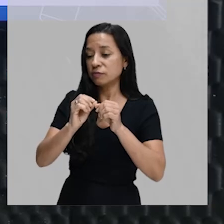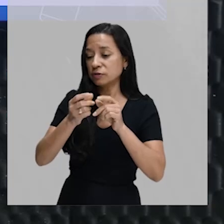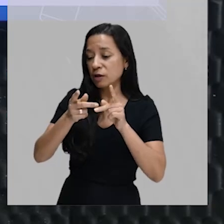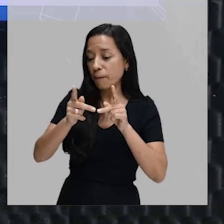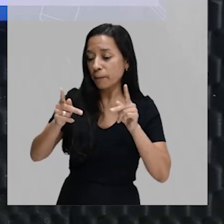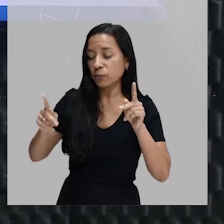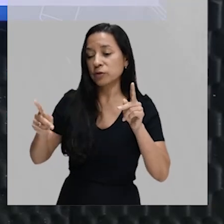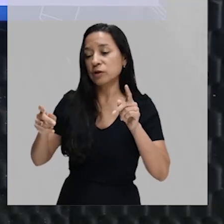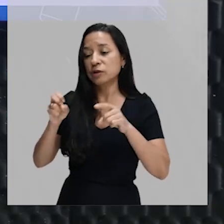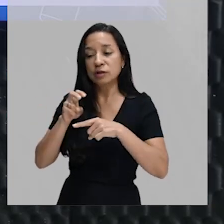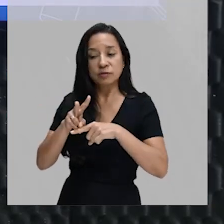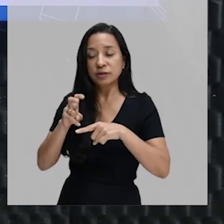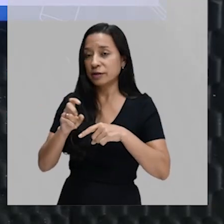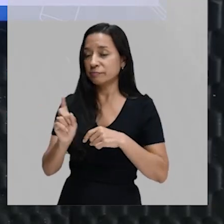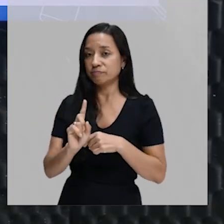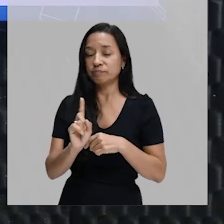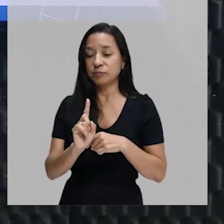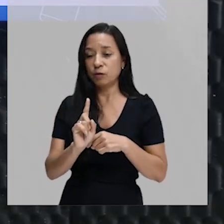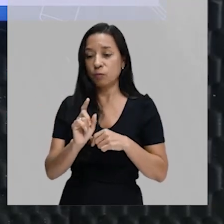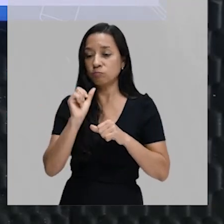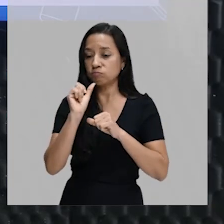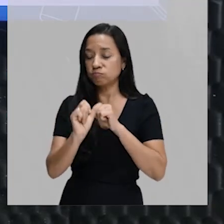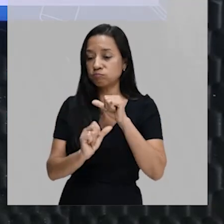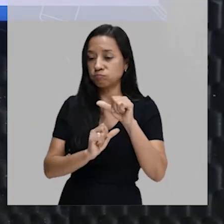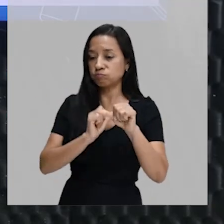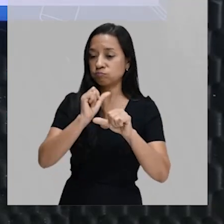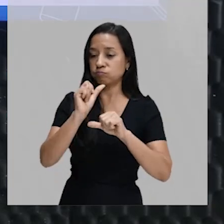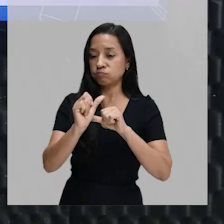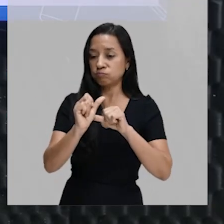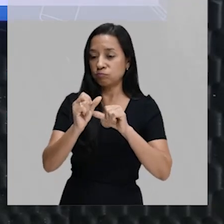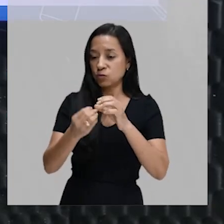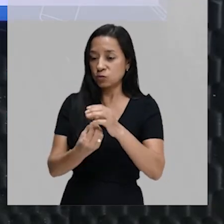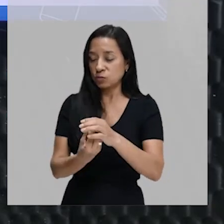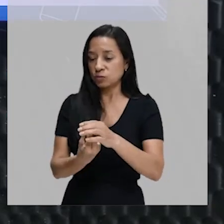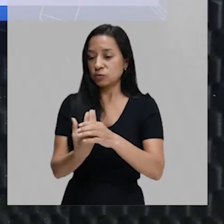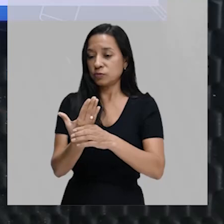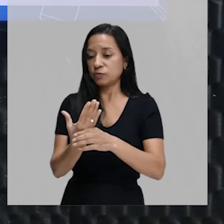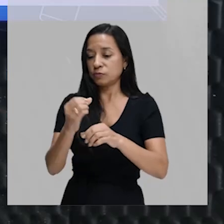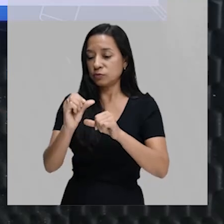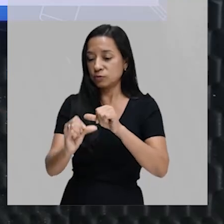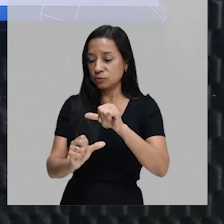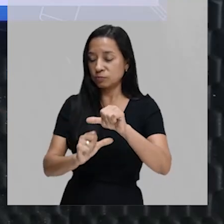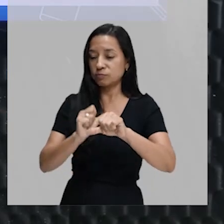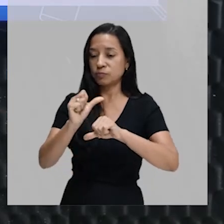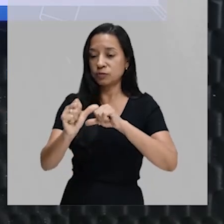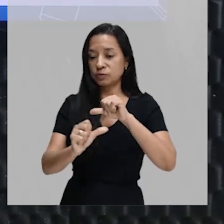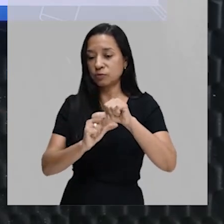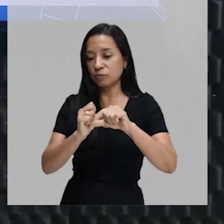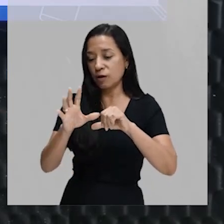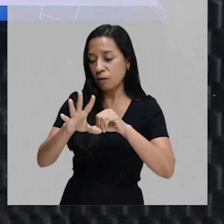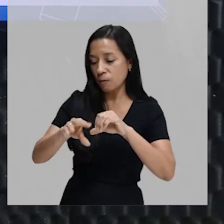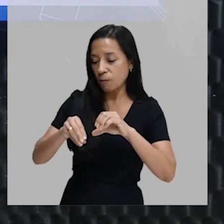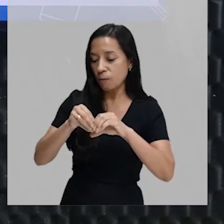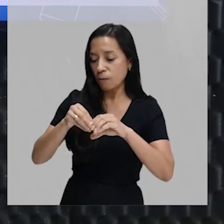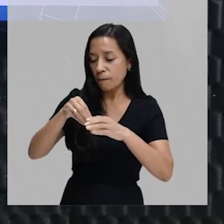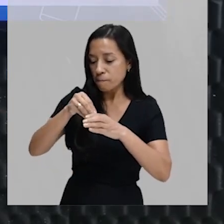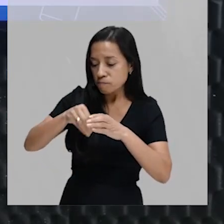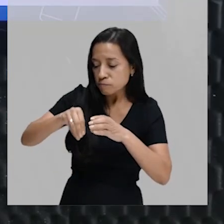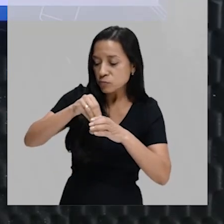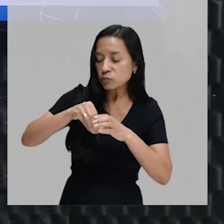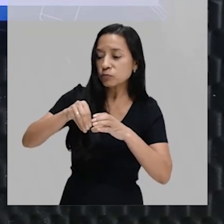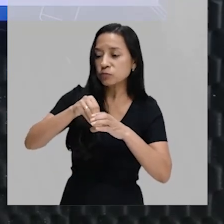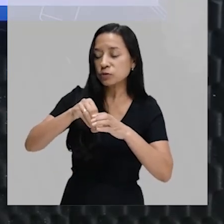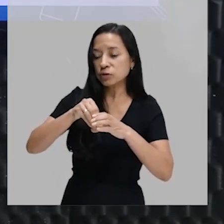vai produzir. Então, ele vai se fixar, ele vai se fundir com o material genético da bactéria. E essa